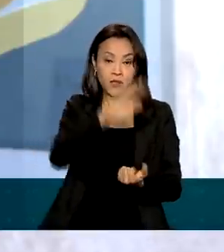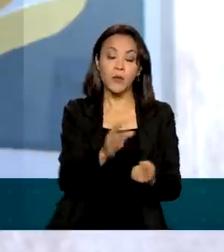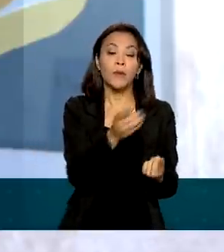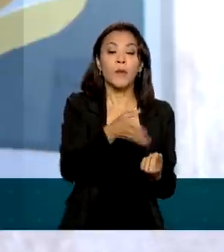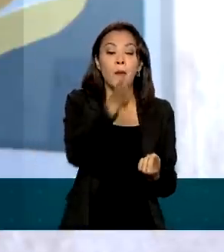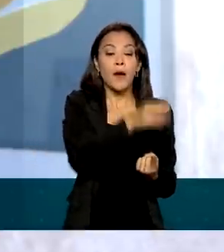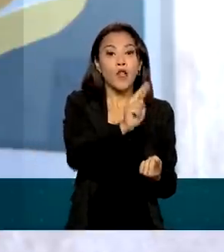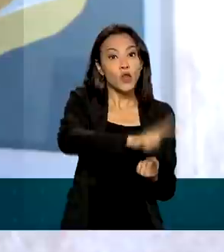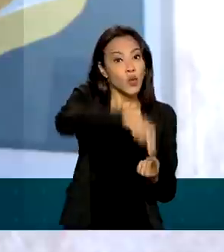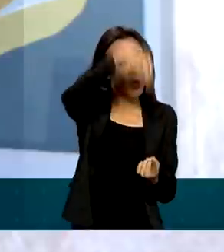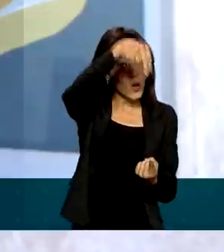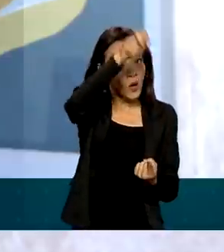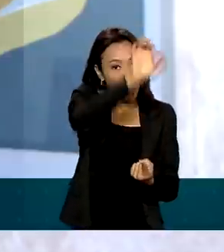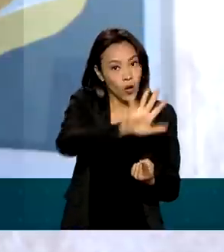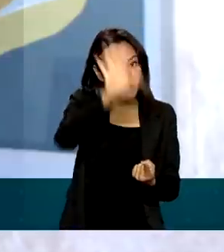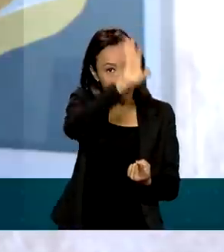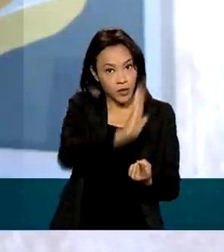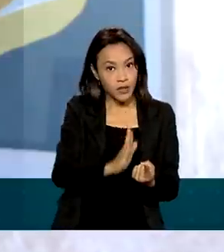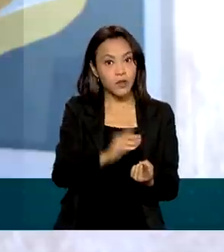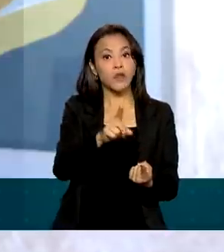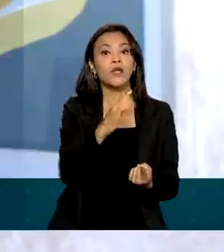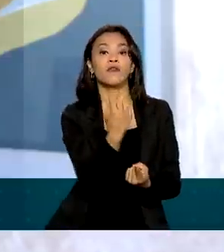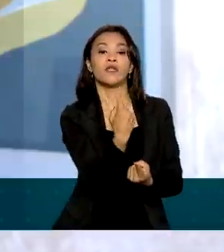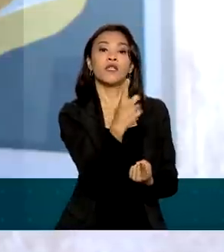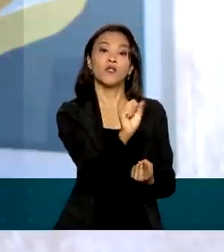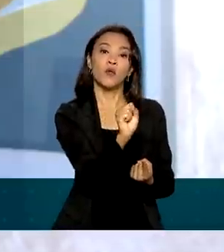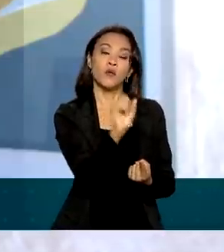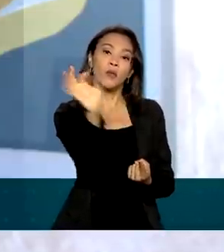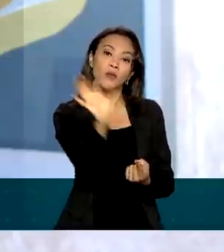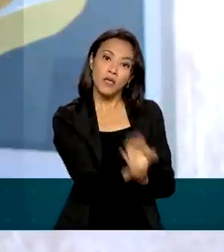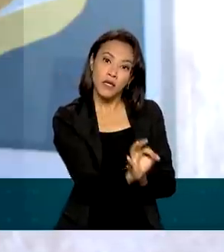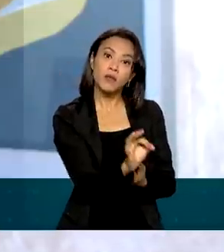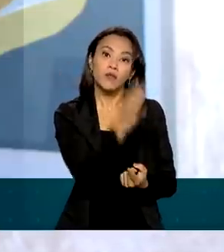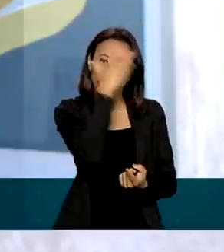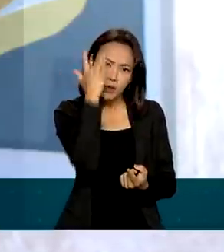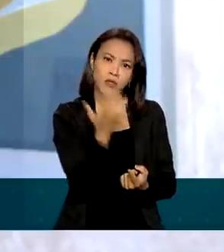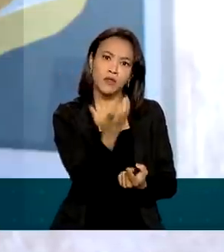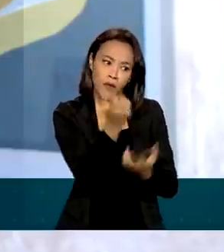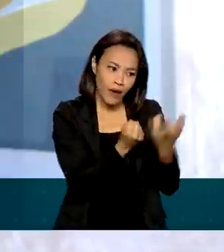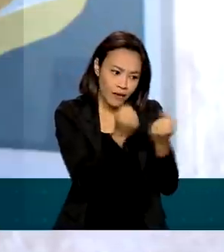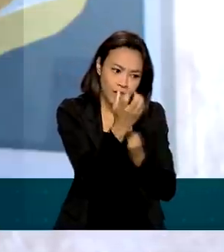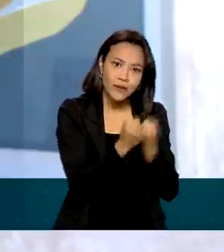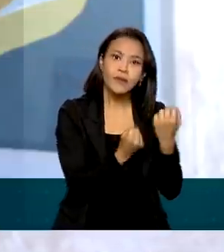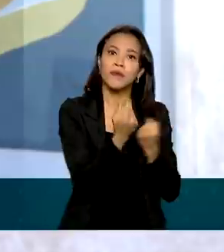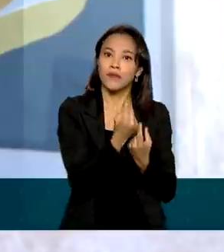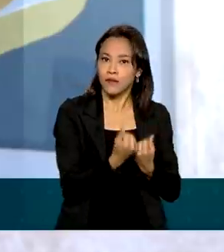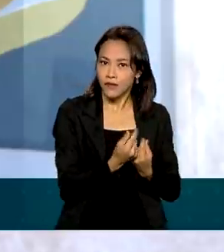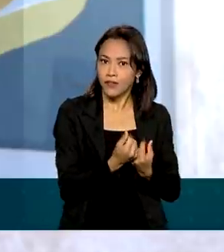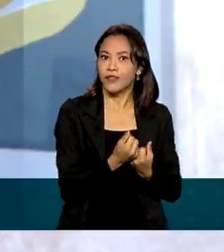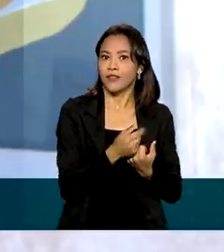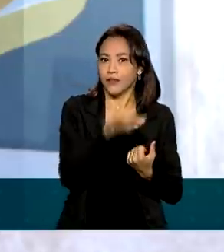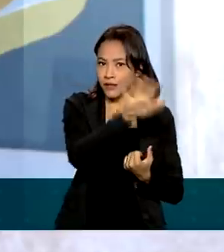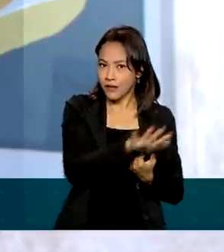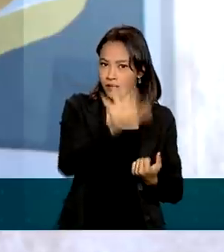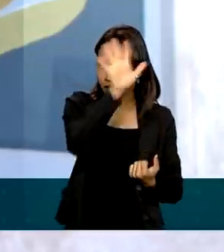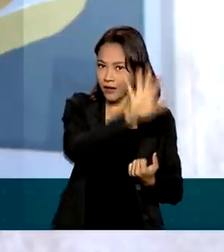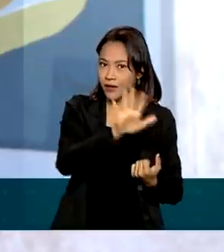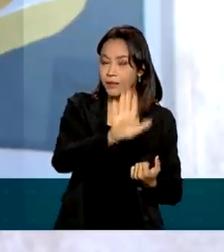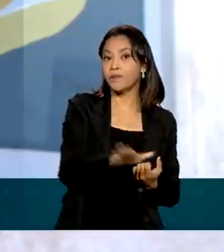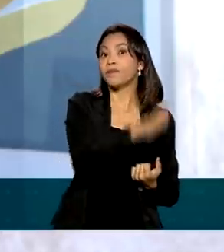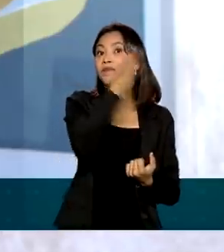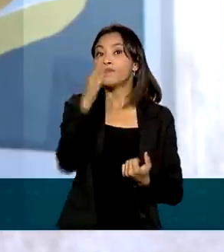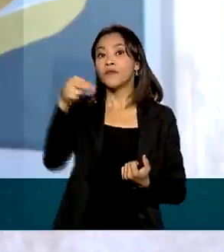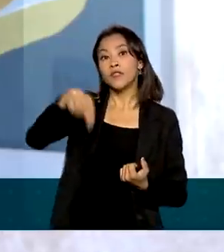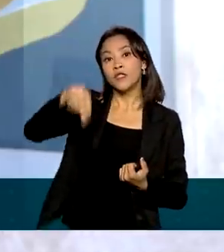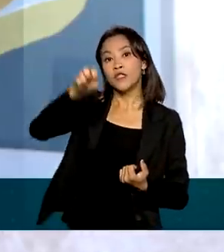em relação à região norte, houve um incremento de 18% no número de beneficiários assistidos pelo Auxílio Brasil nessa região. E, em relação